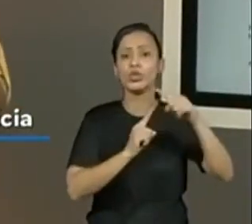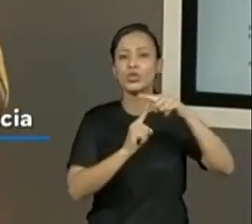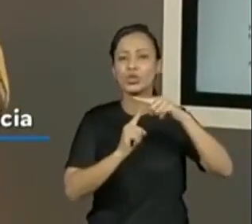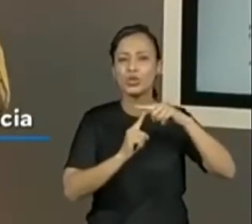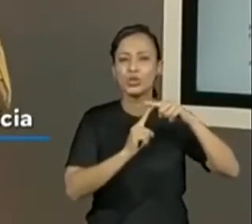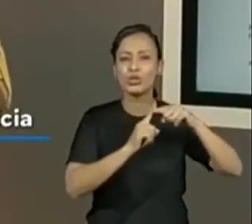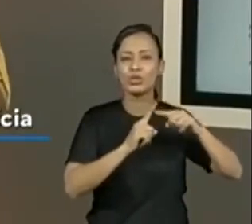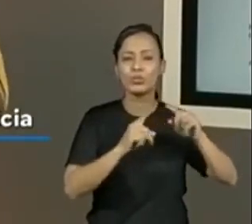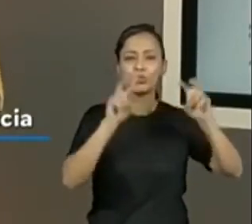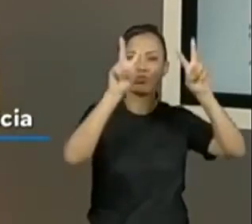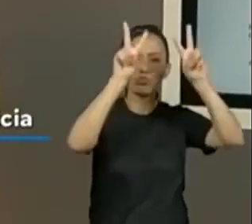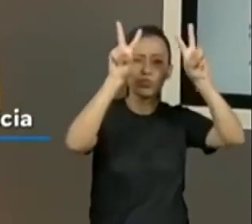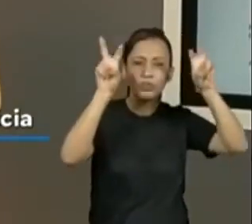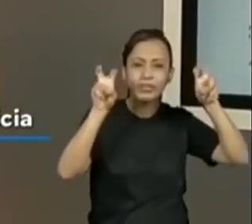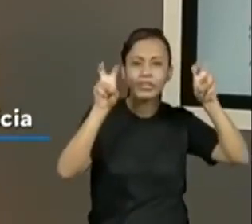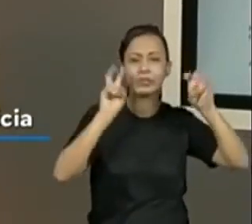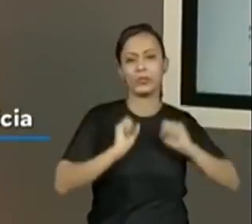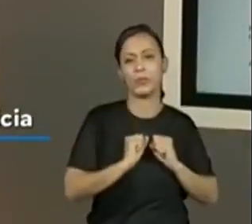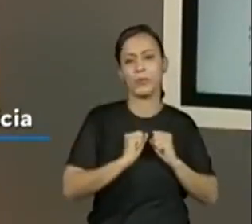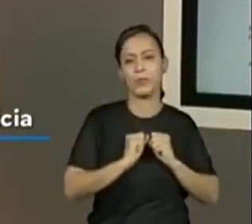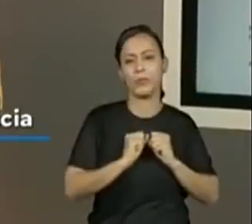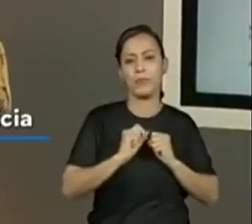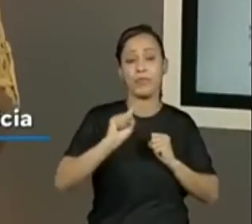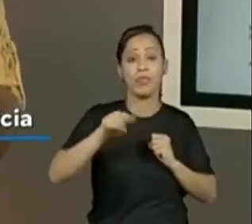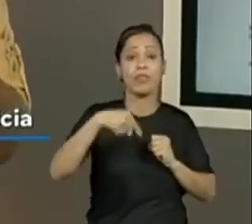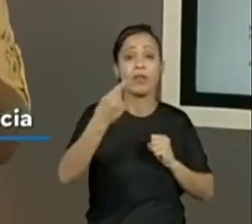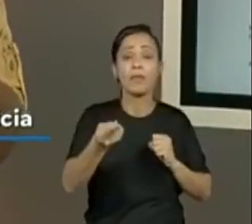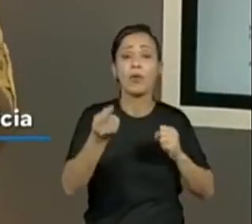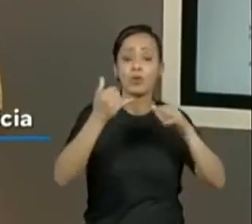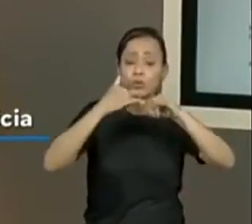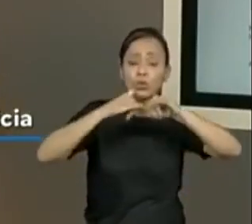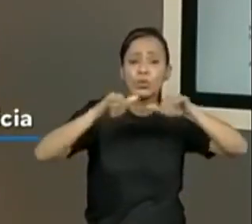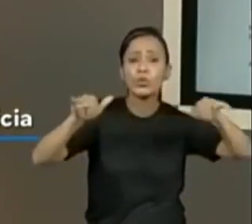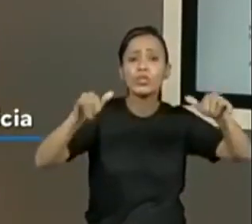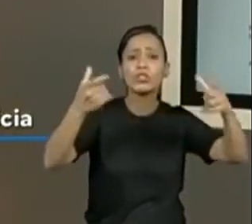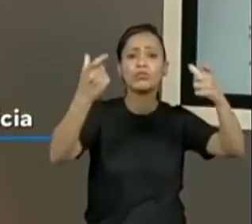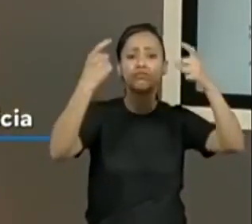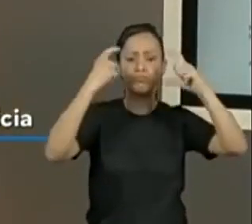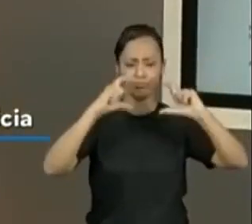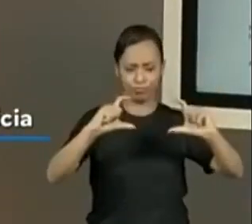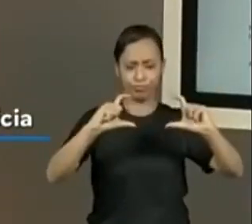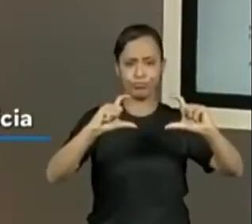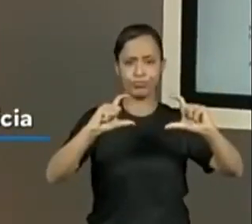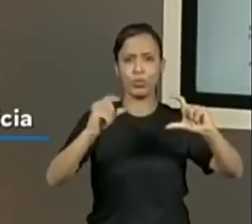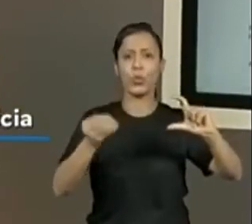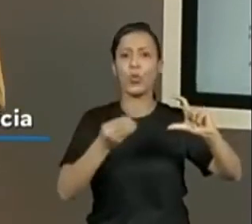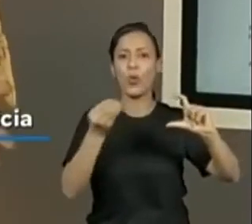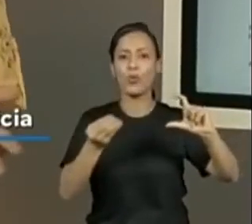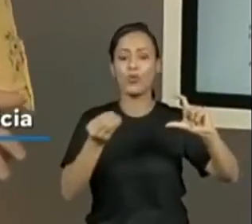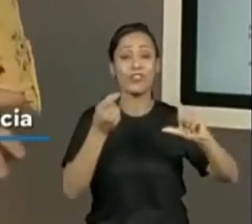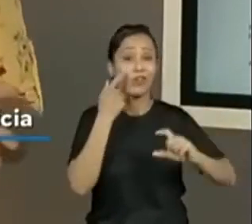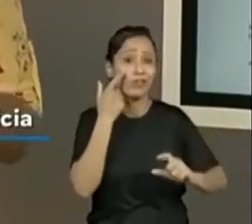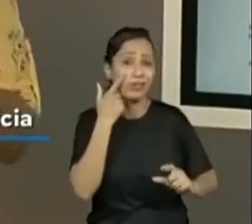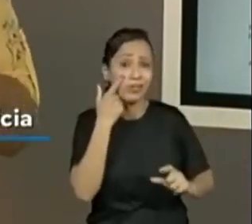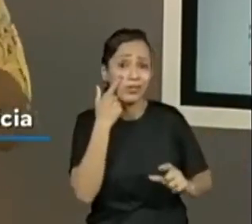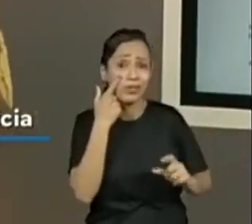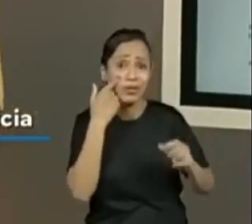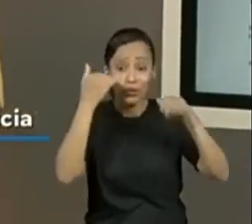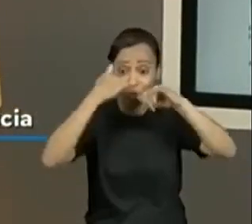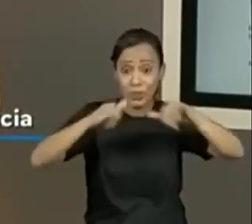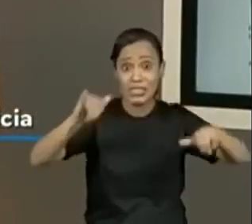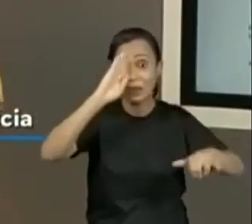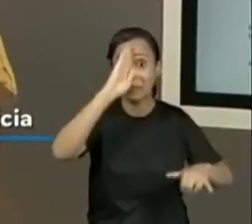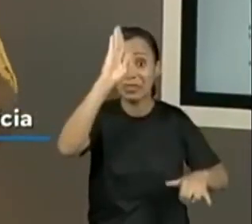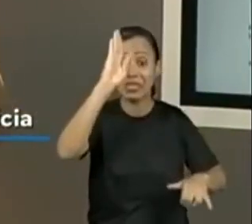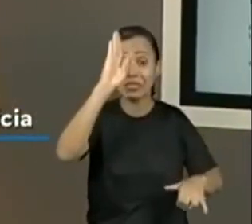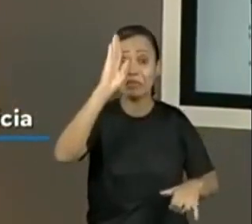focamos no subtítulo, que hoje o foco é bem esse mesmo, tratar do olho, da notícia. Então, vocês aprenderam que o olho nada mais é que